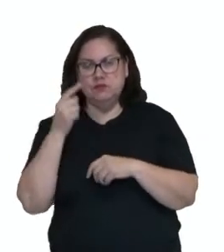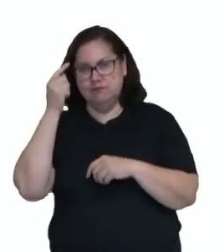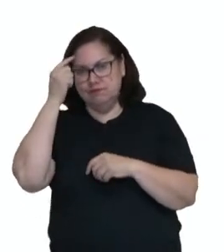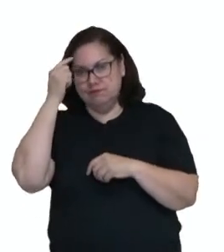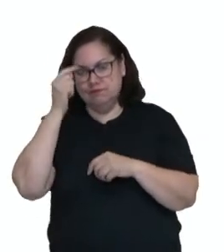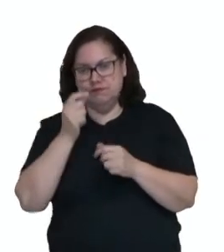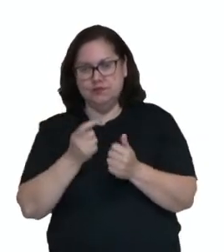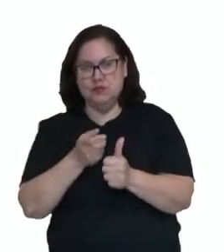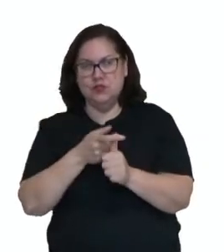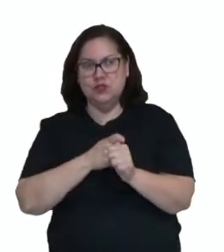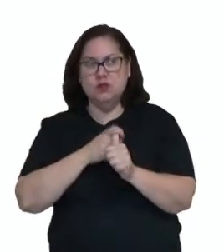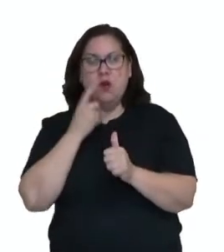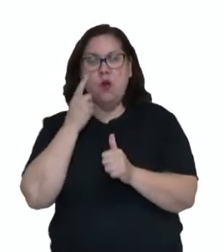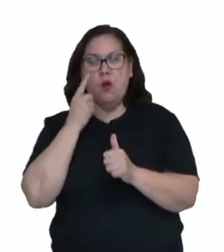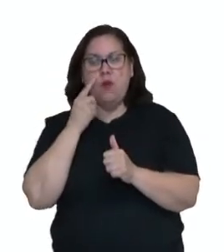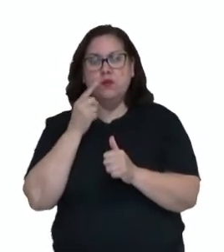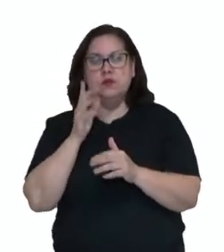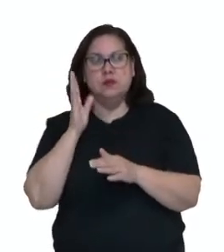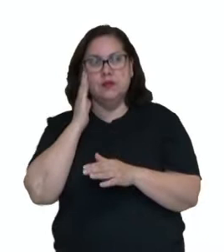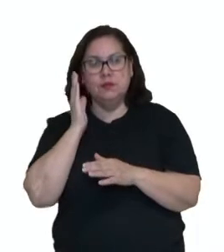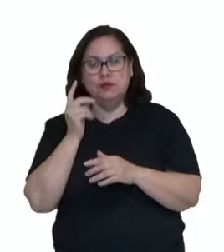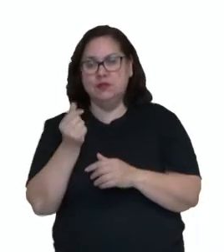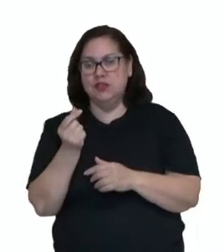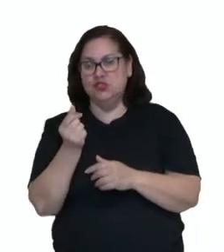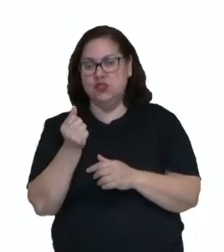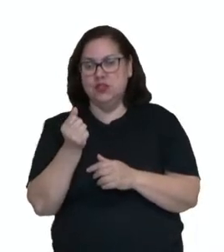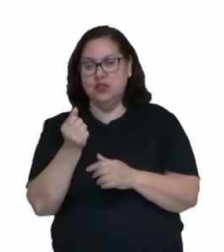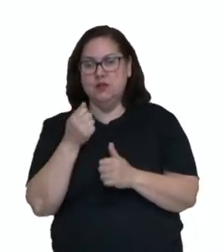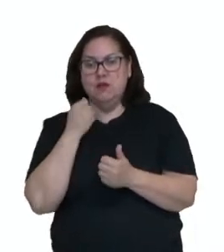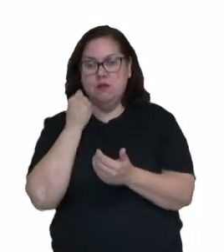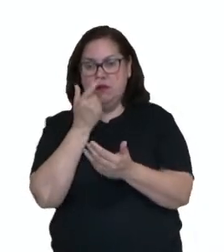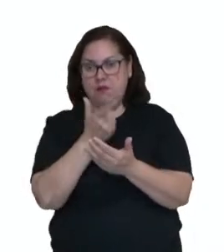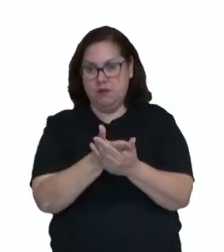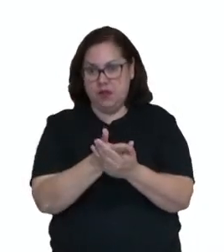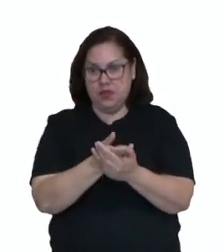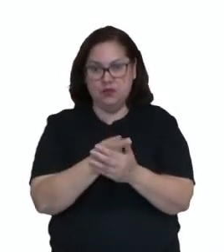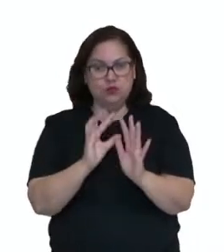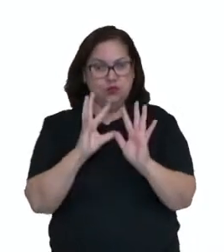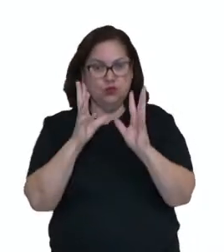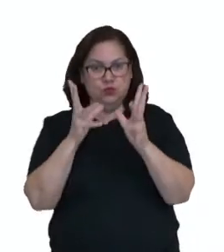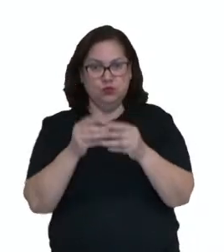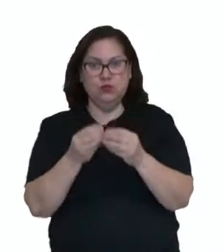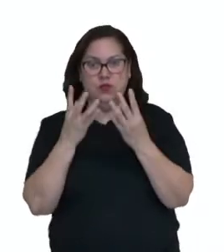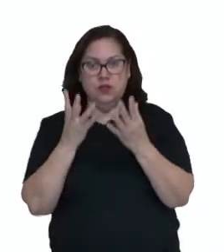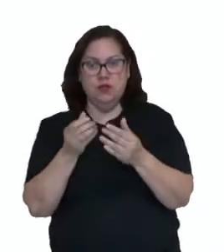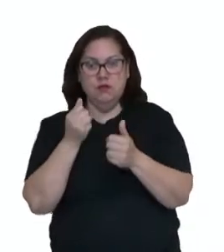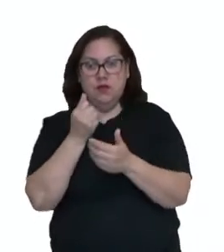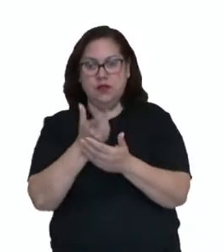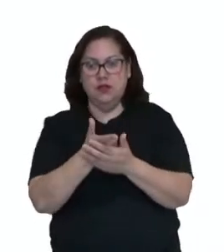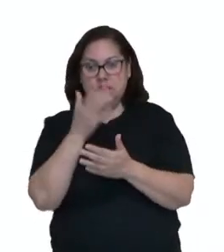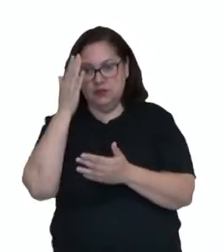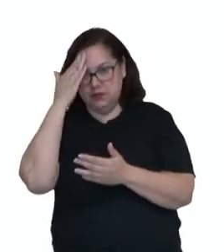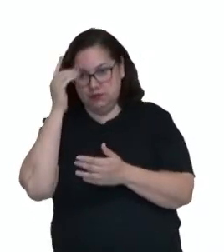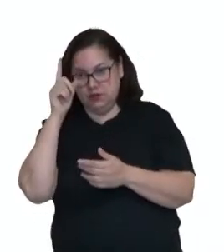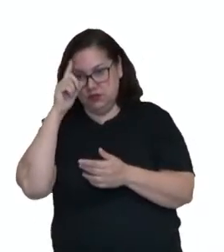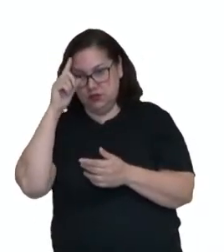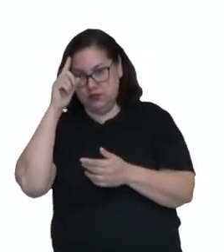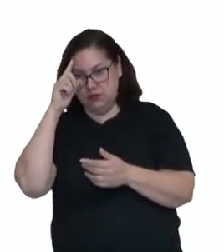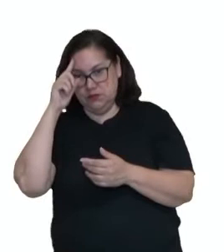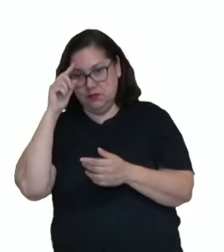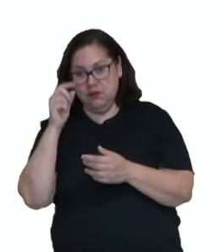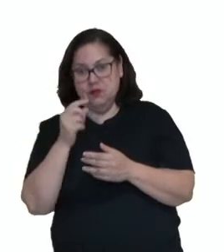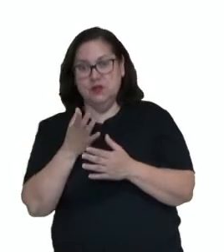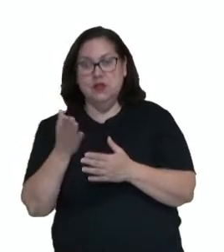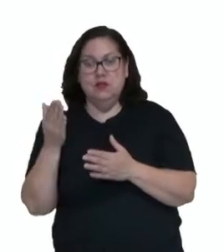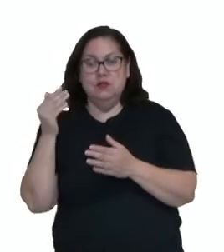dívidas? Olha, sabendo que não tem dinheiro suficiente para honrar todos os compromissos, saber que dia após dia o